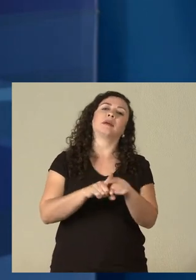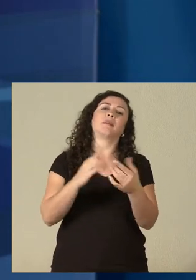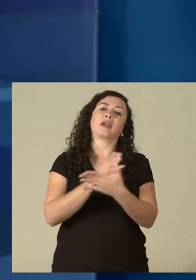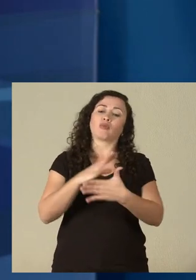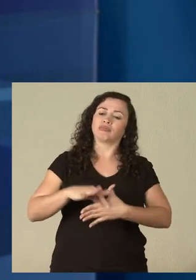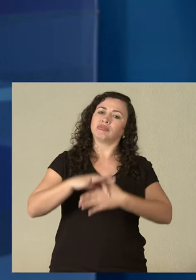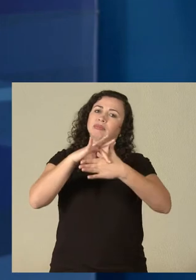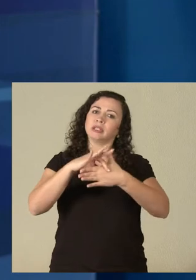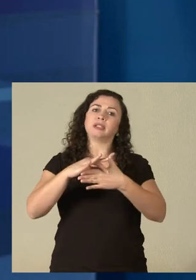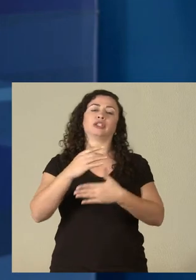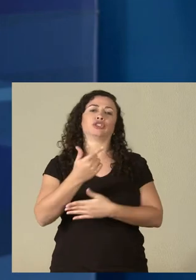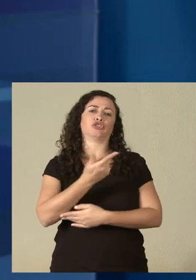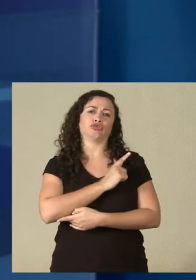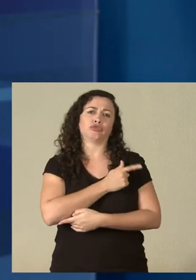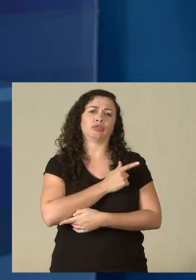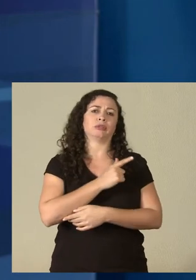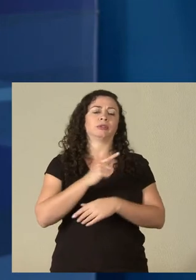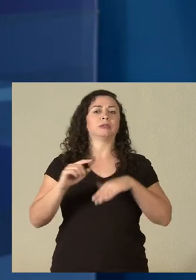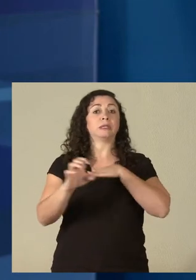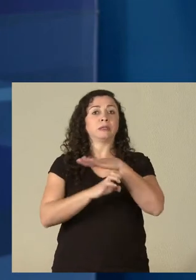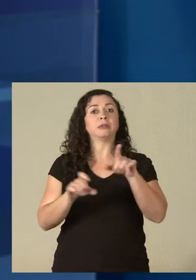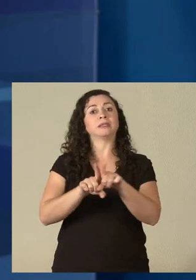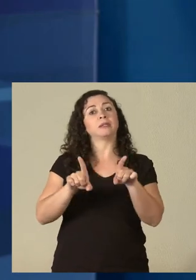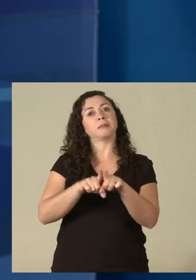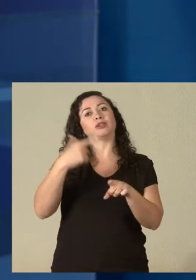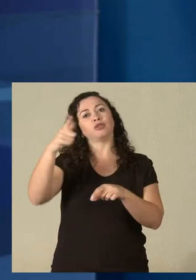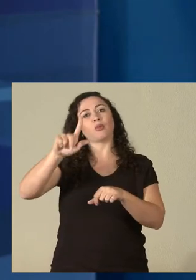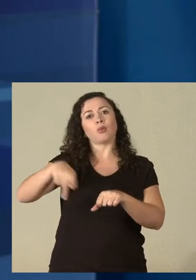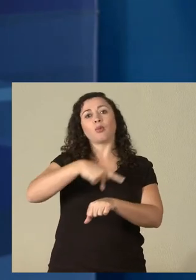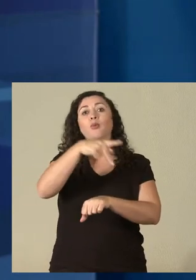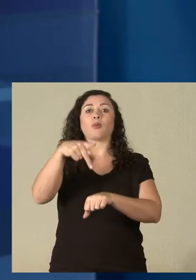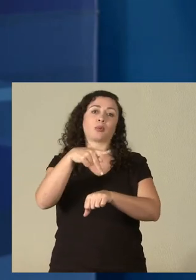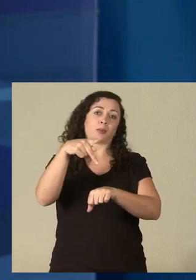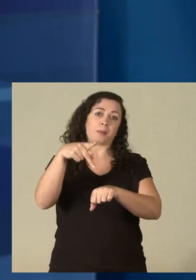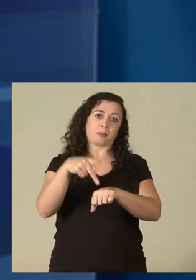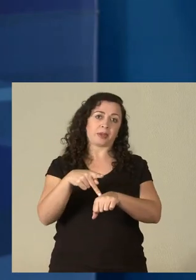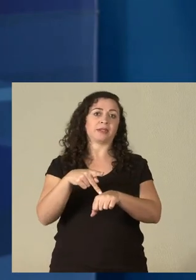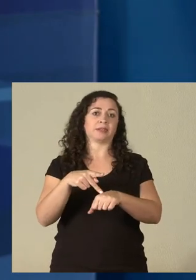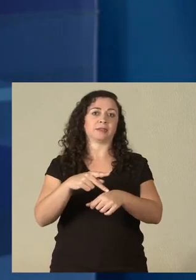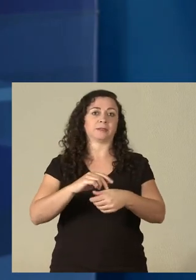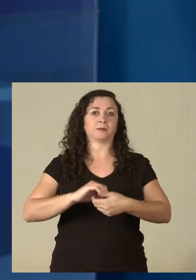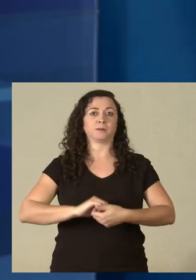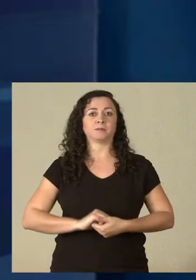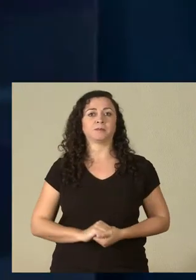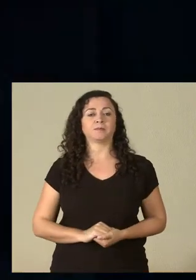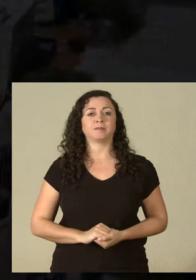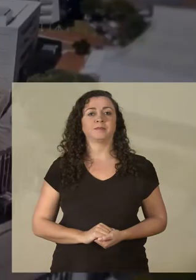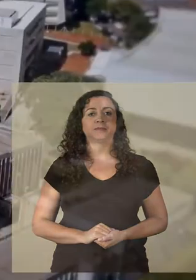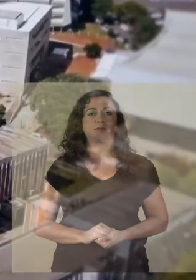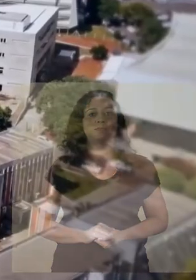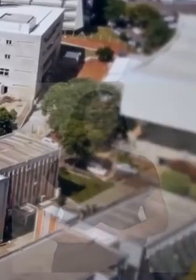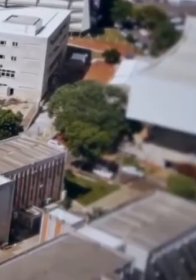destaque, de liderança em empresas, inclusive de cunho internacional.